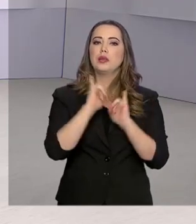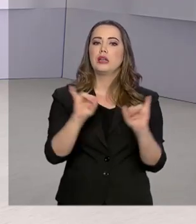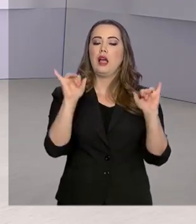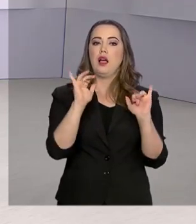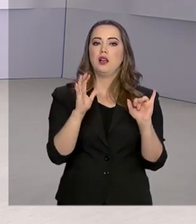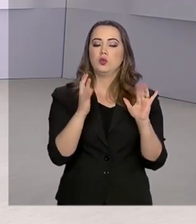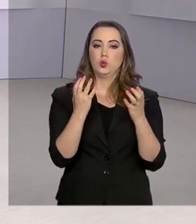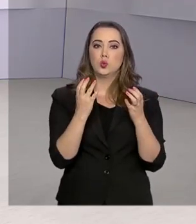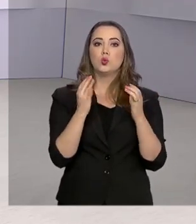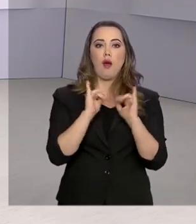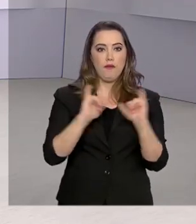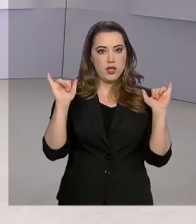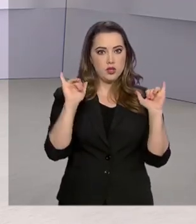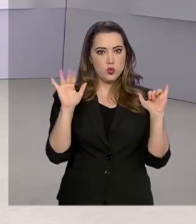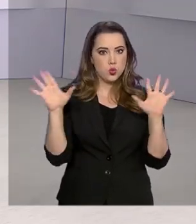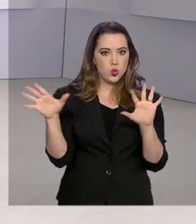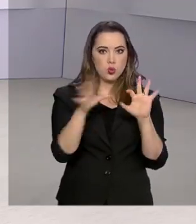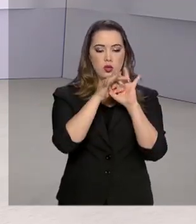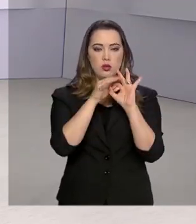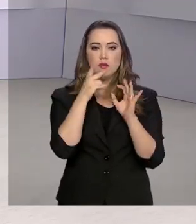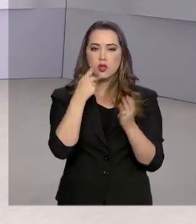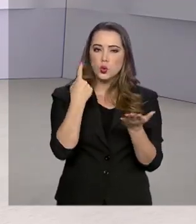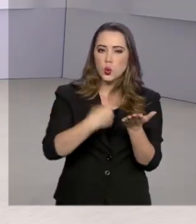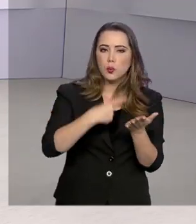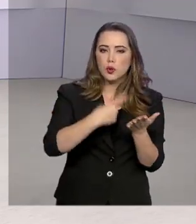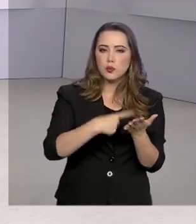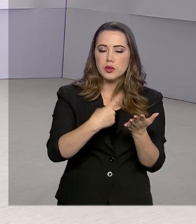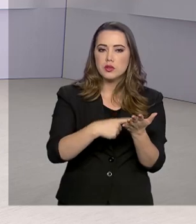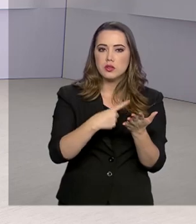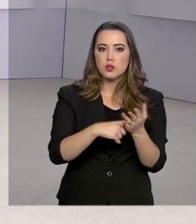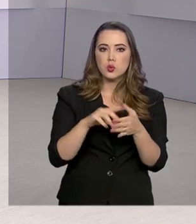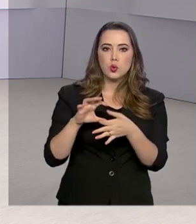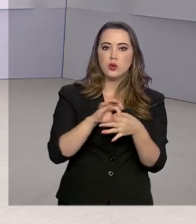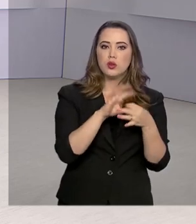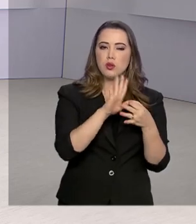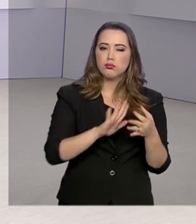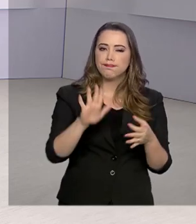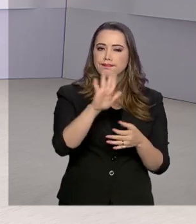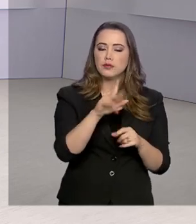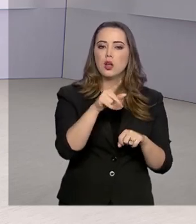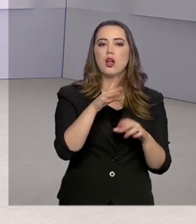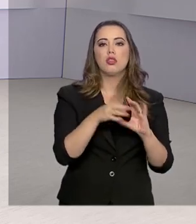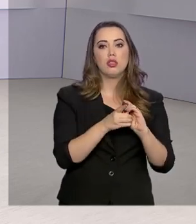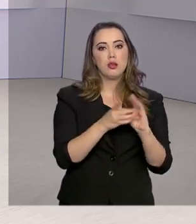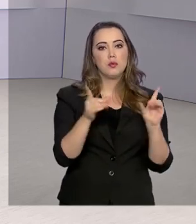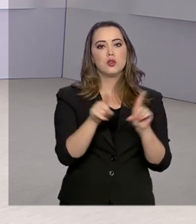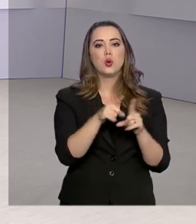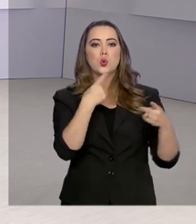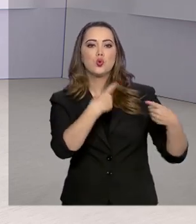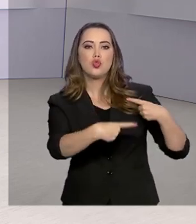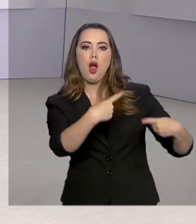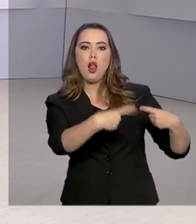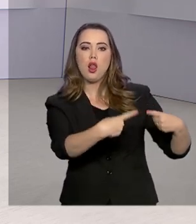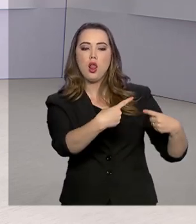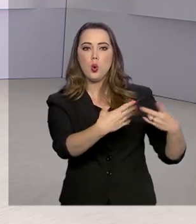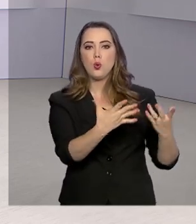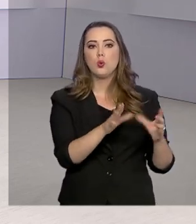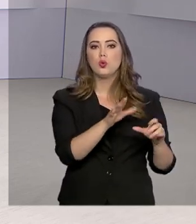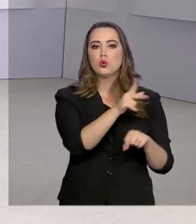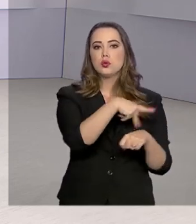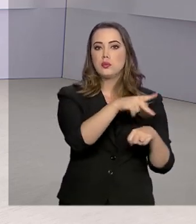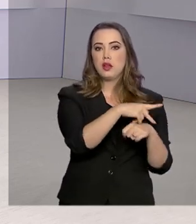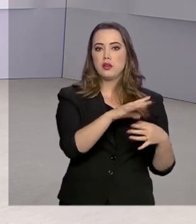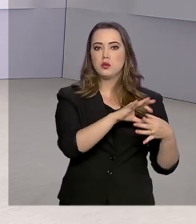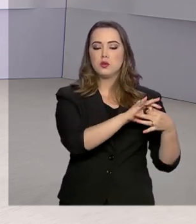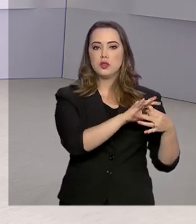comunicados conjuntos, reafirmando o compromisso com a integração regional, a democracia e o diálogo entre os países membros